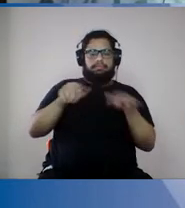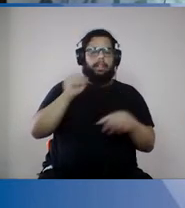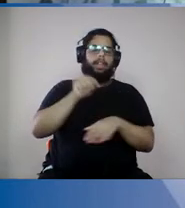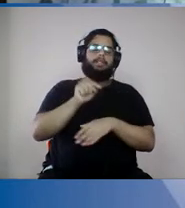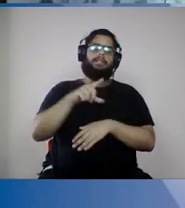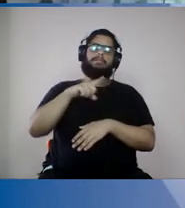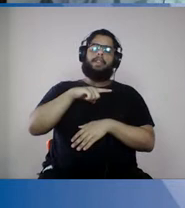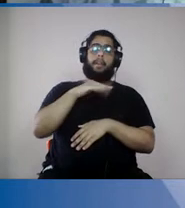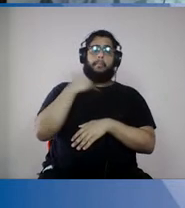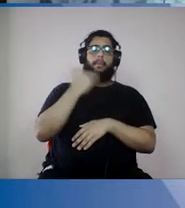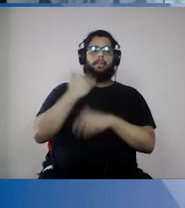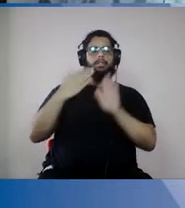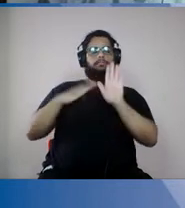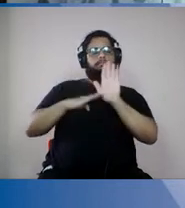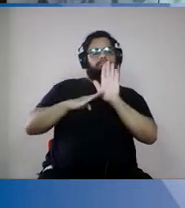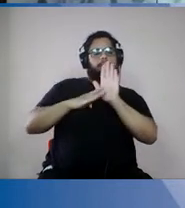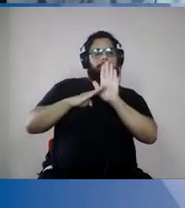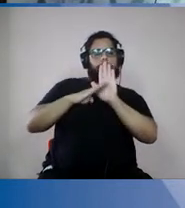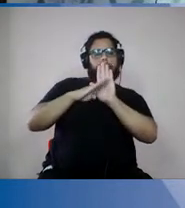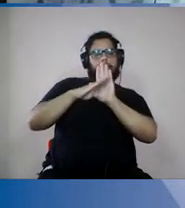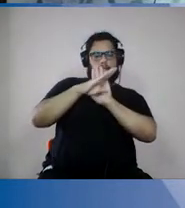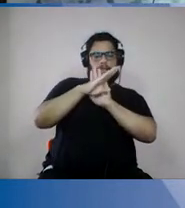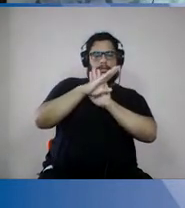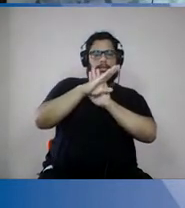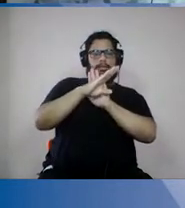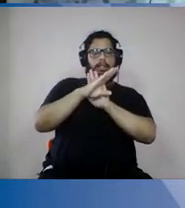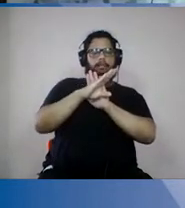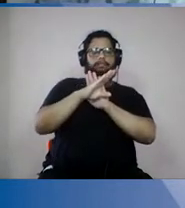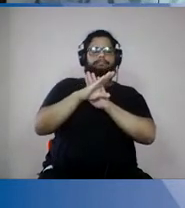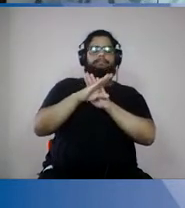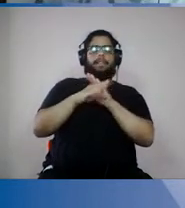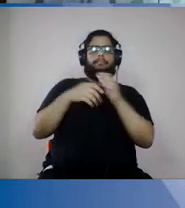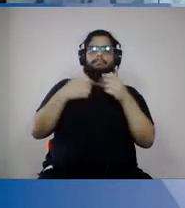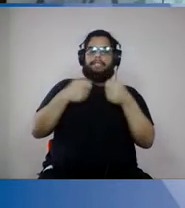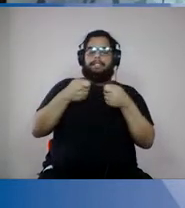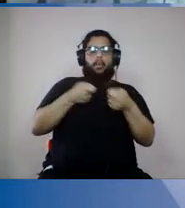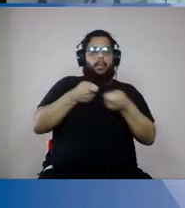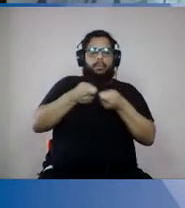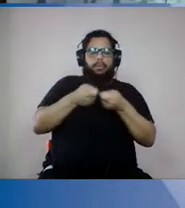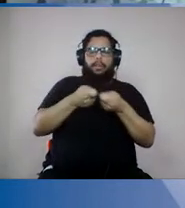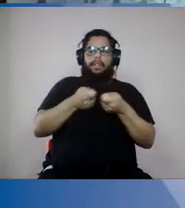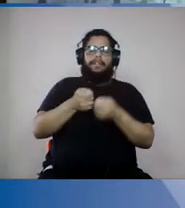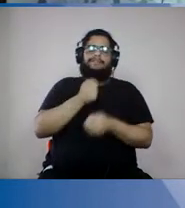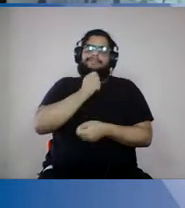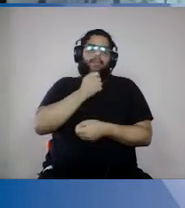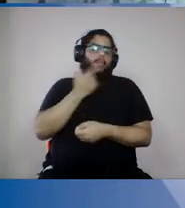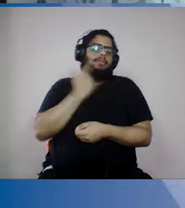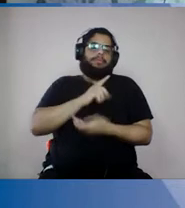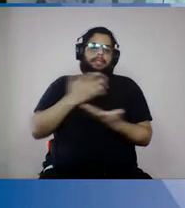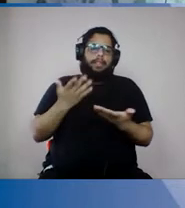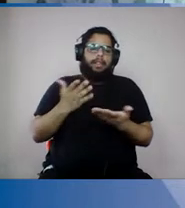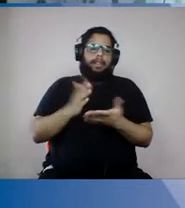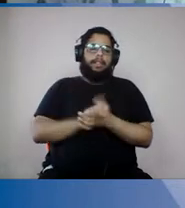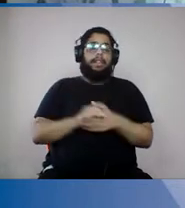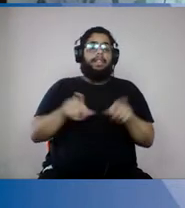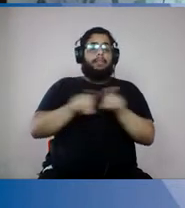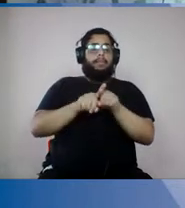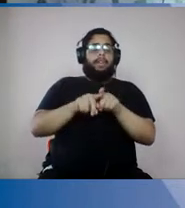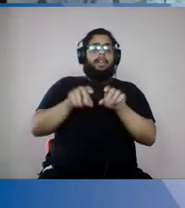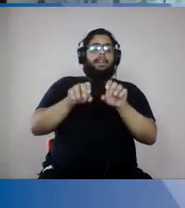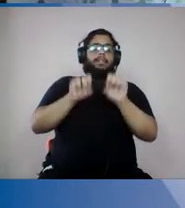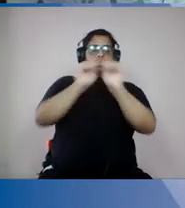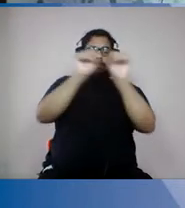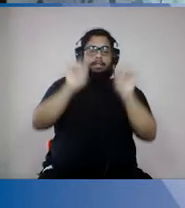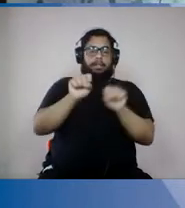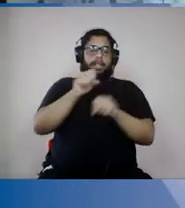crescente ainda da pandemia, uma epidemia fora de controle, o sistema de sobrecarregado, uma doença que não